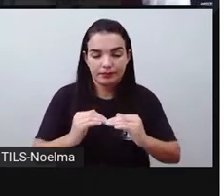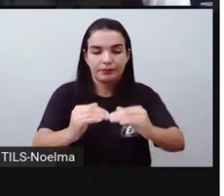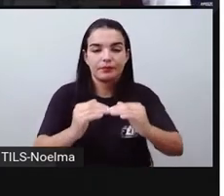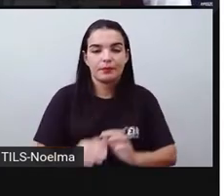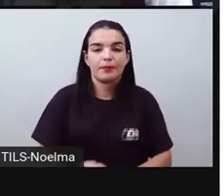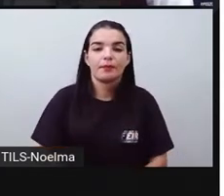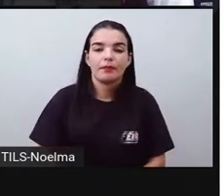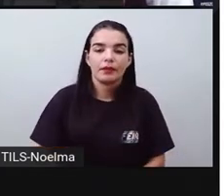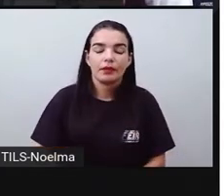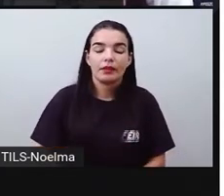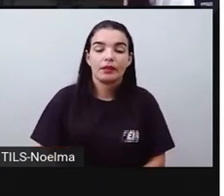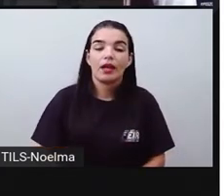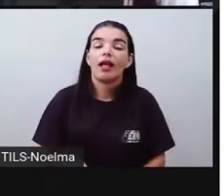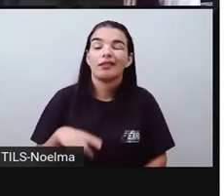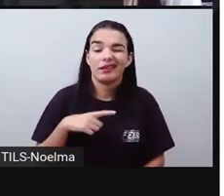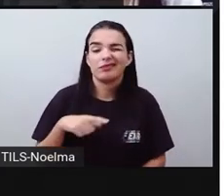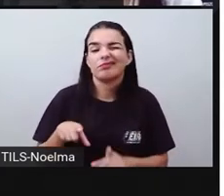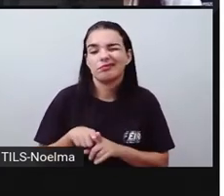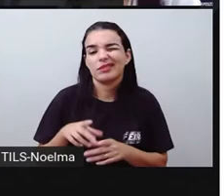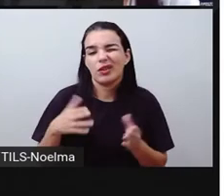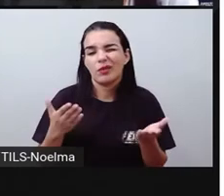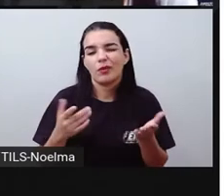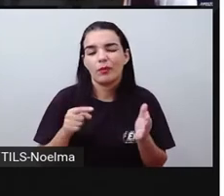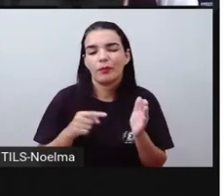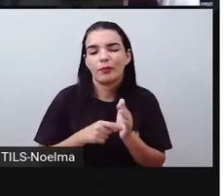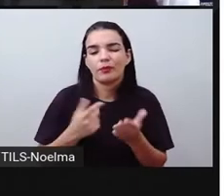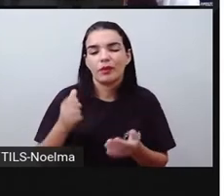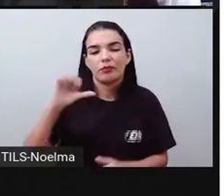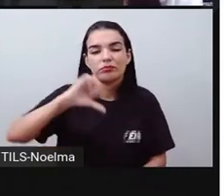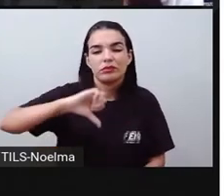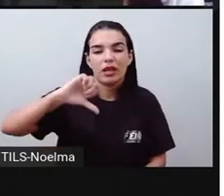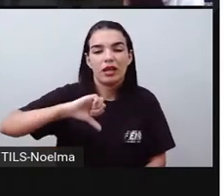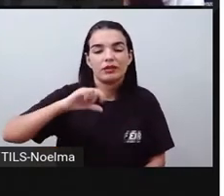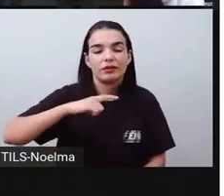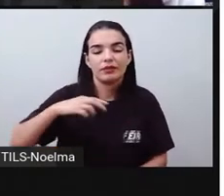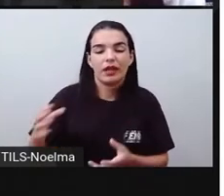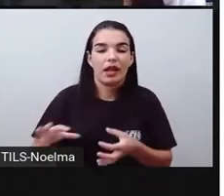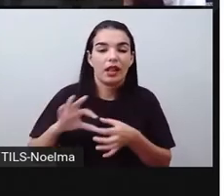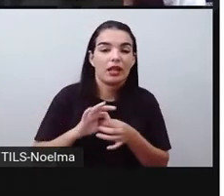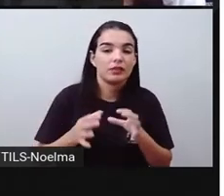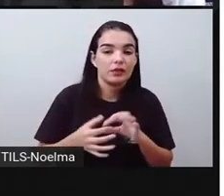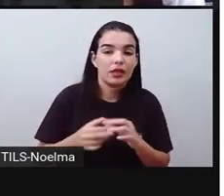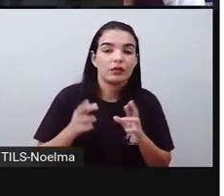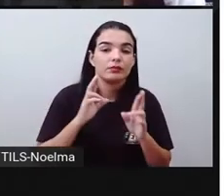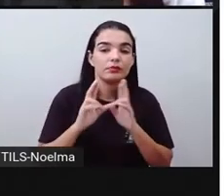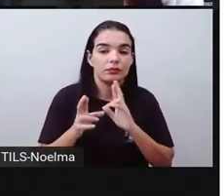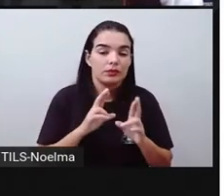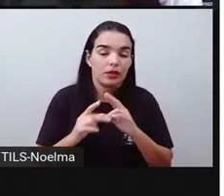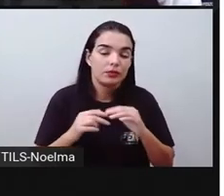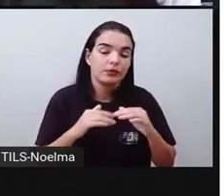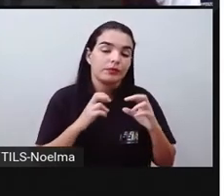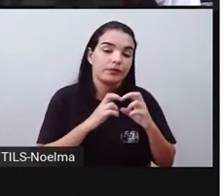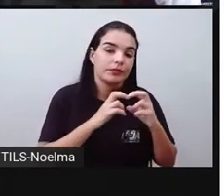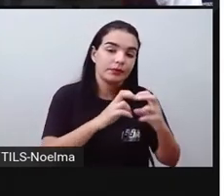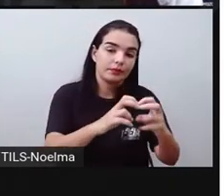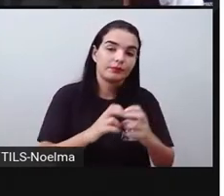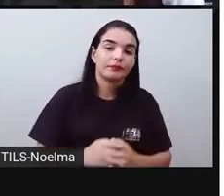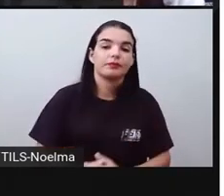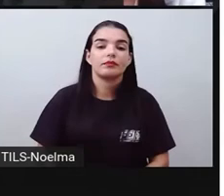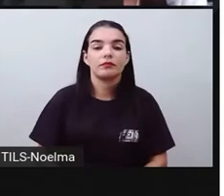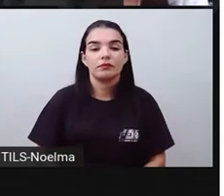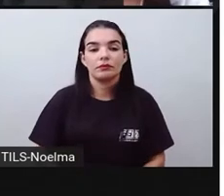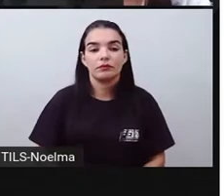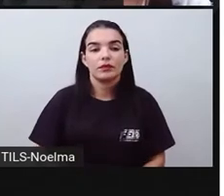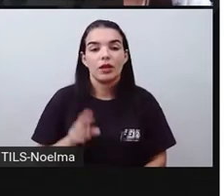existem também aí os pontos negativos relacionados a esse modelo de transporte através das rodovias, né?